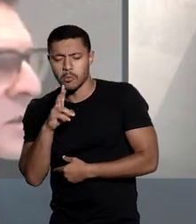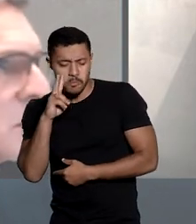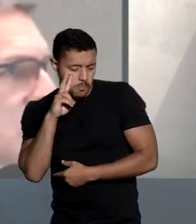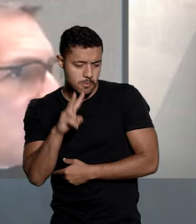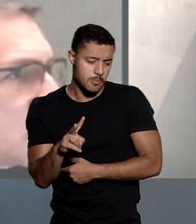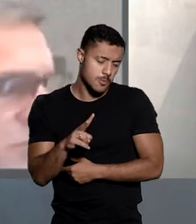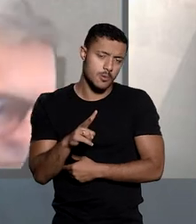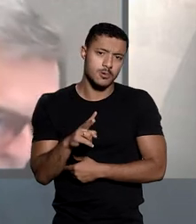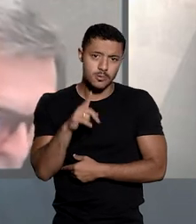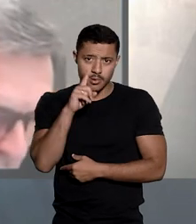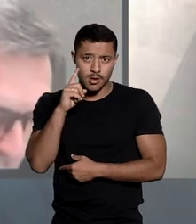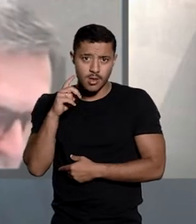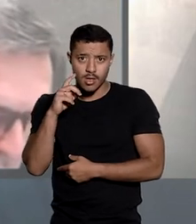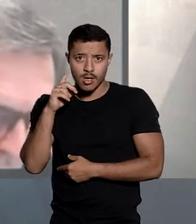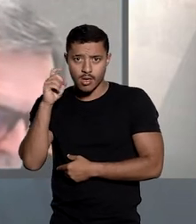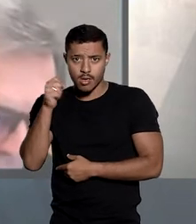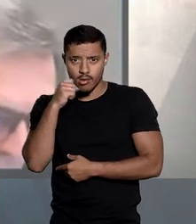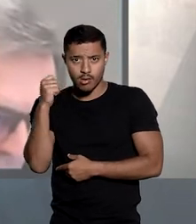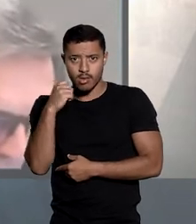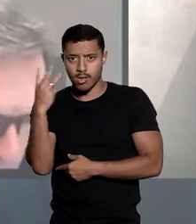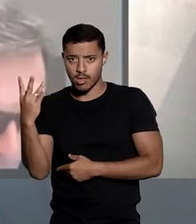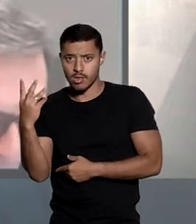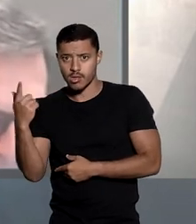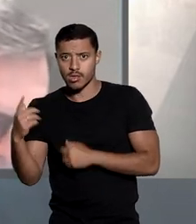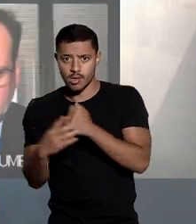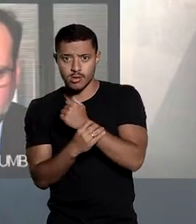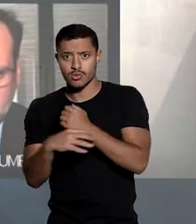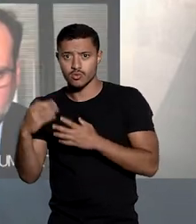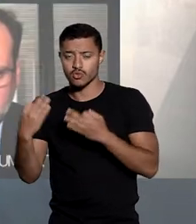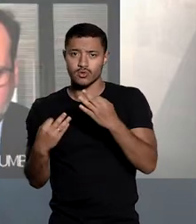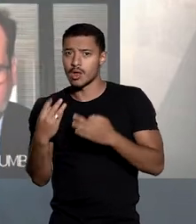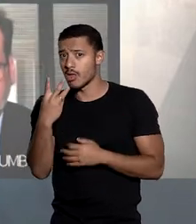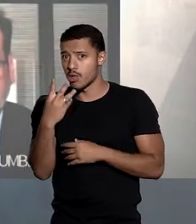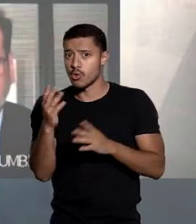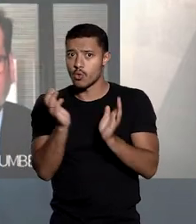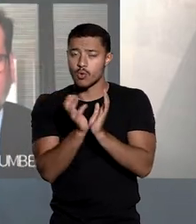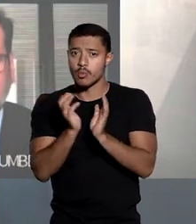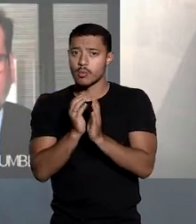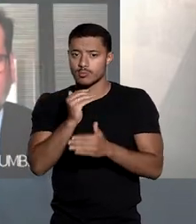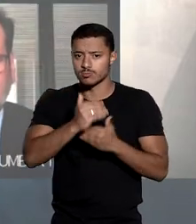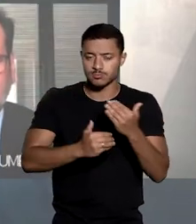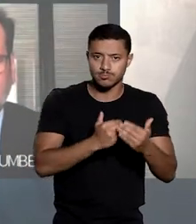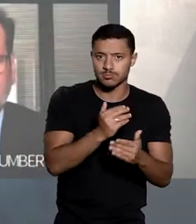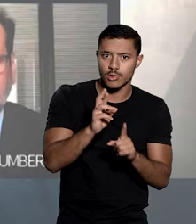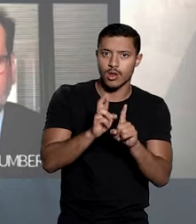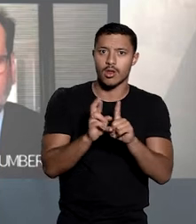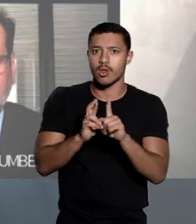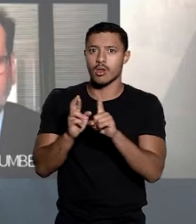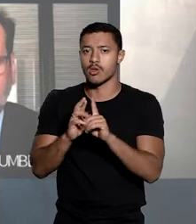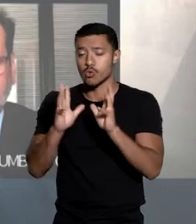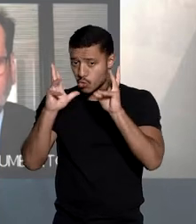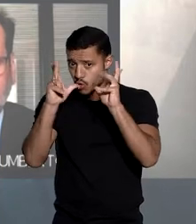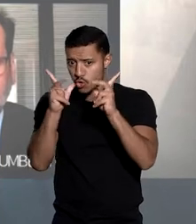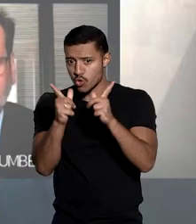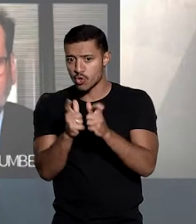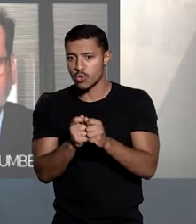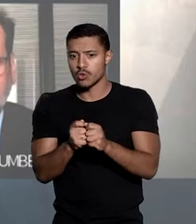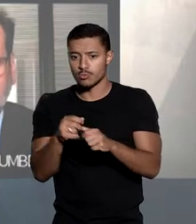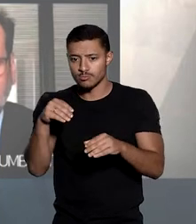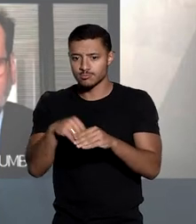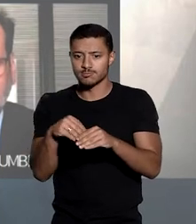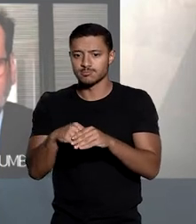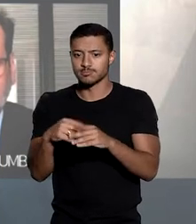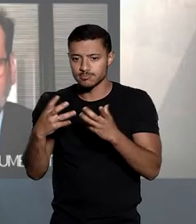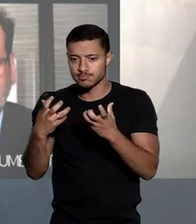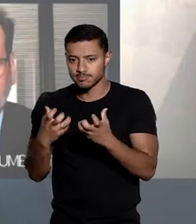verificarem riscos a terceiros e a segurança jurídica. A terceira turma seguiu o relator e, por unanimidade, deu